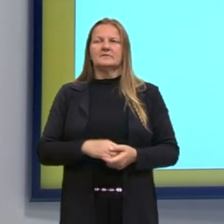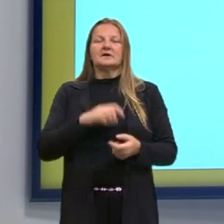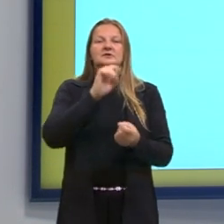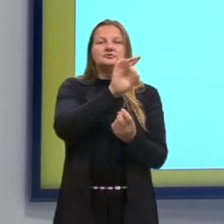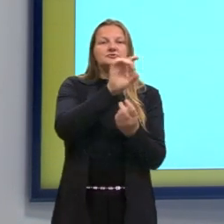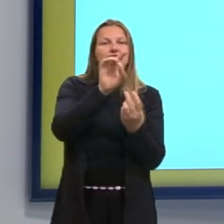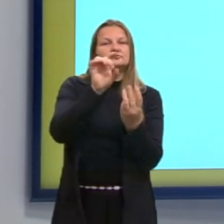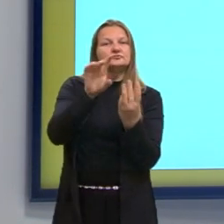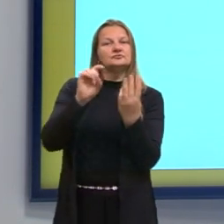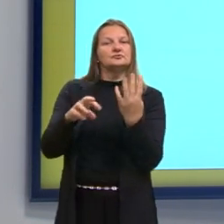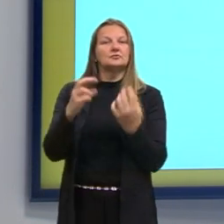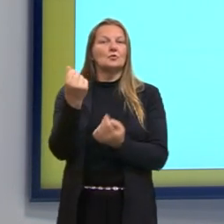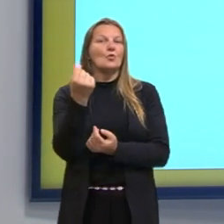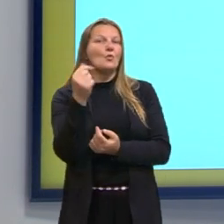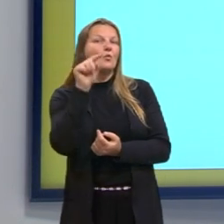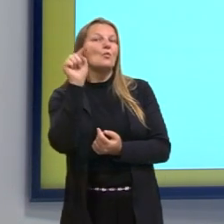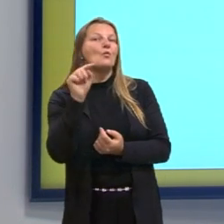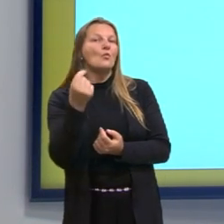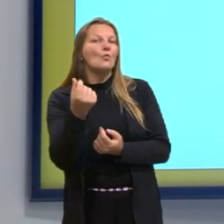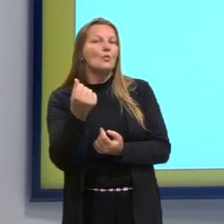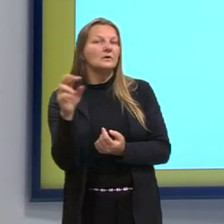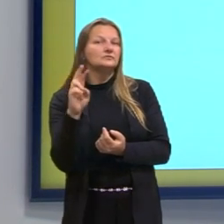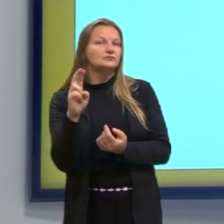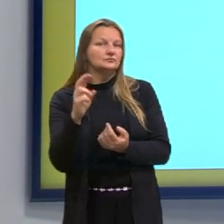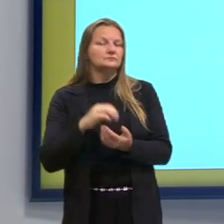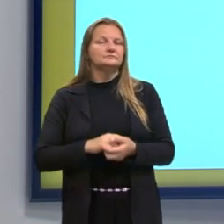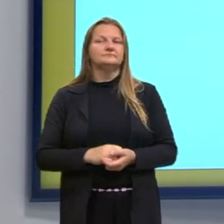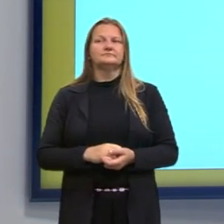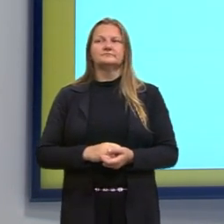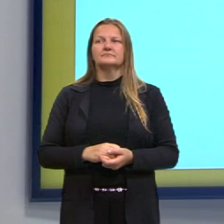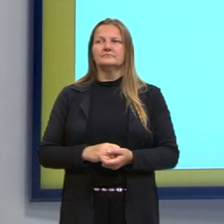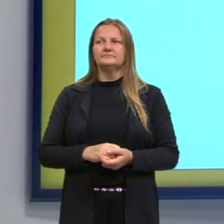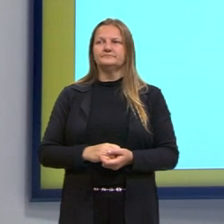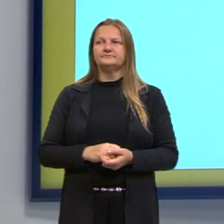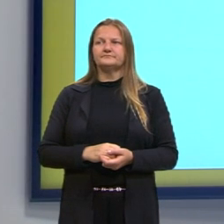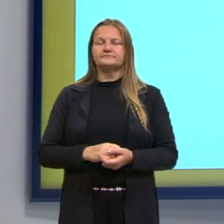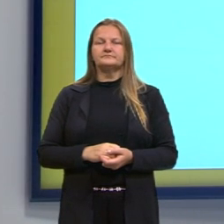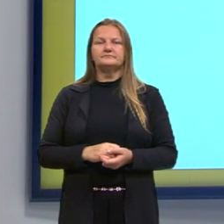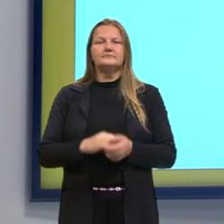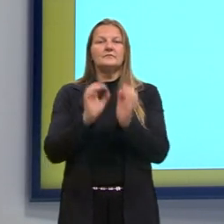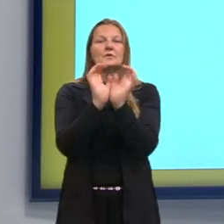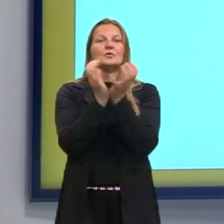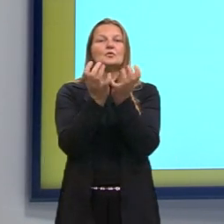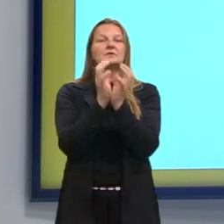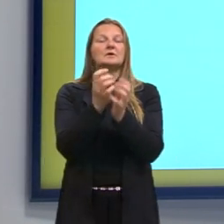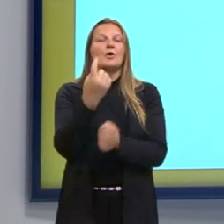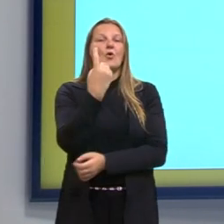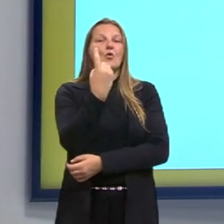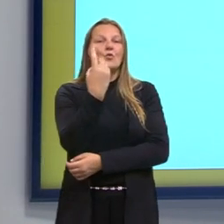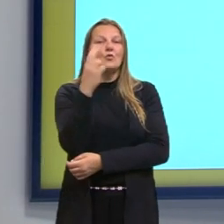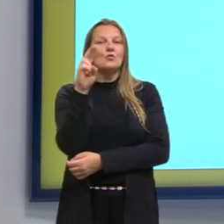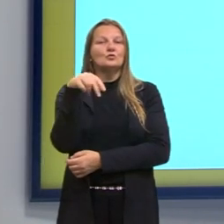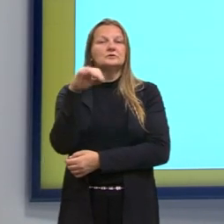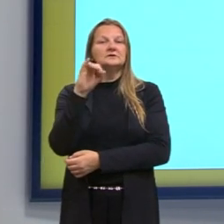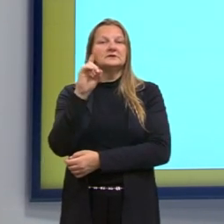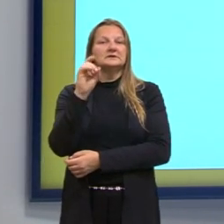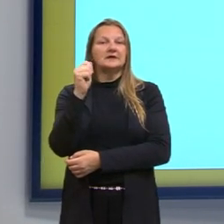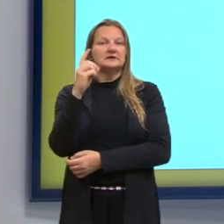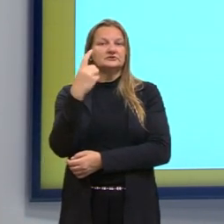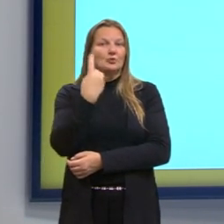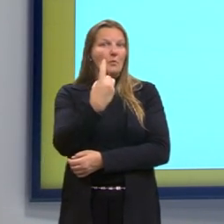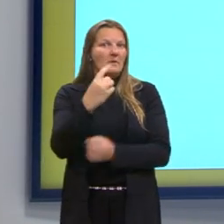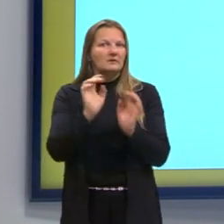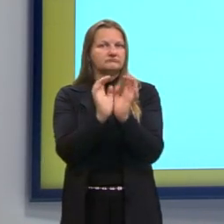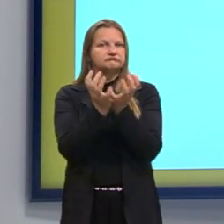O frango e a quilograma em quilograma e as hortaliças em unidade. Agora, o que